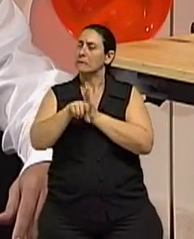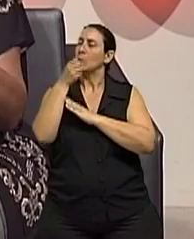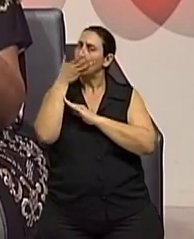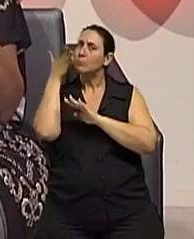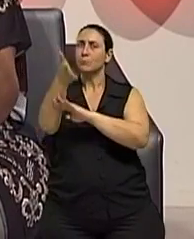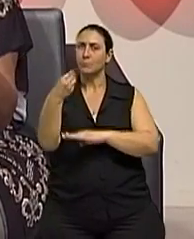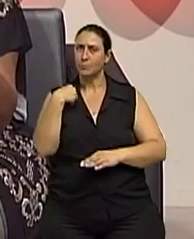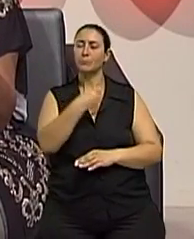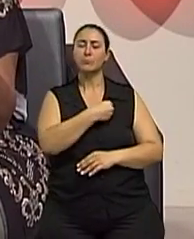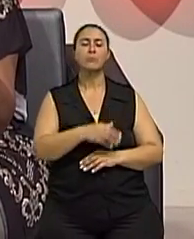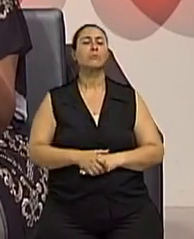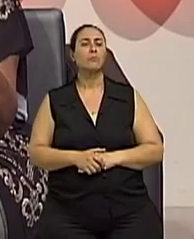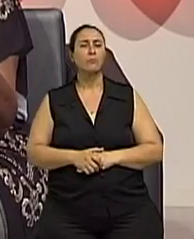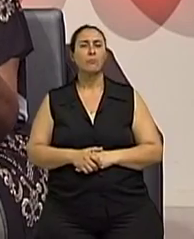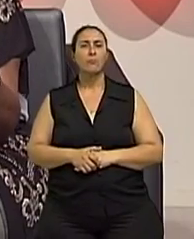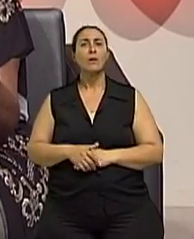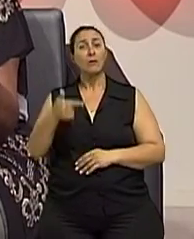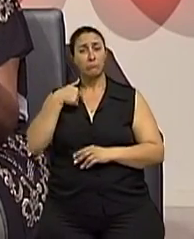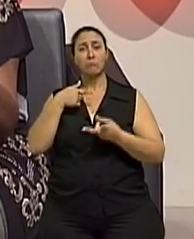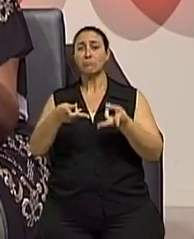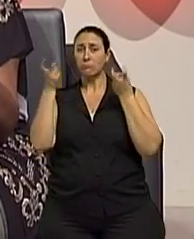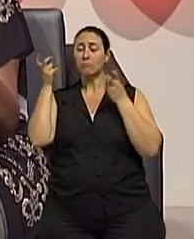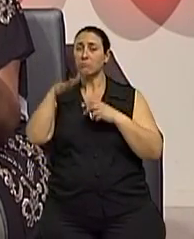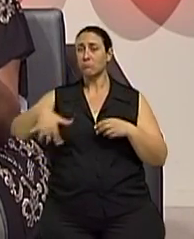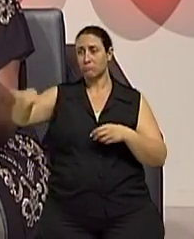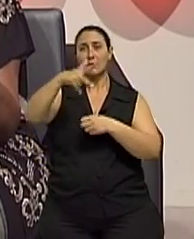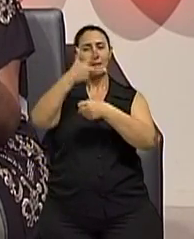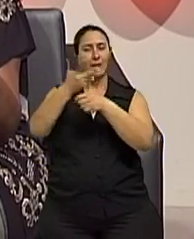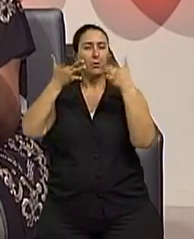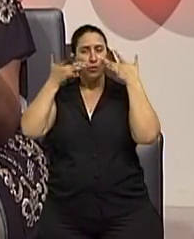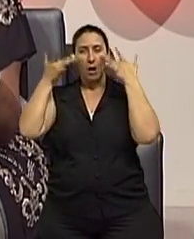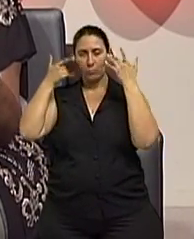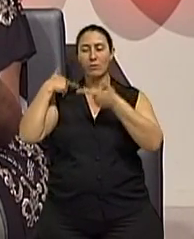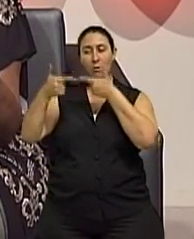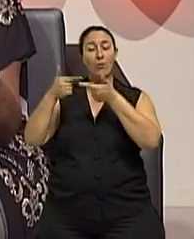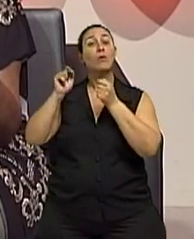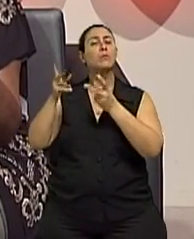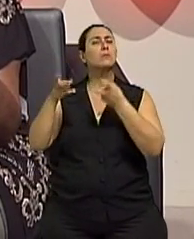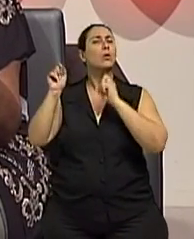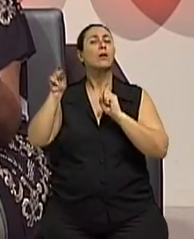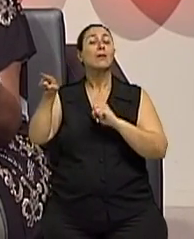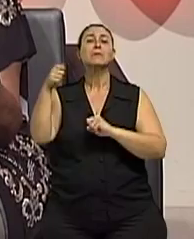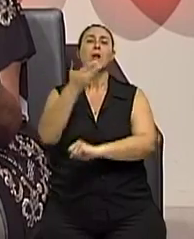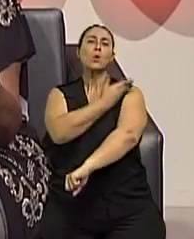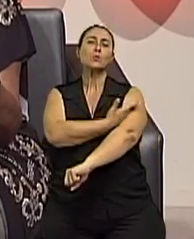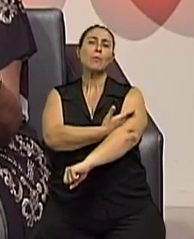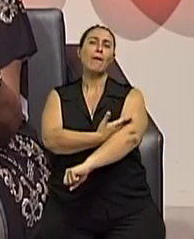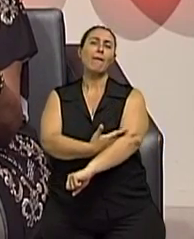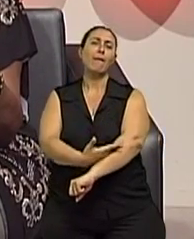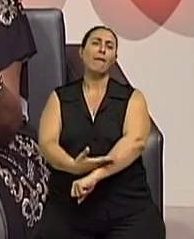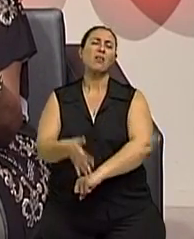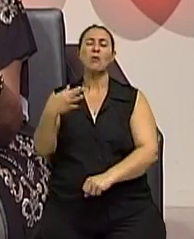em conta. Não, e eu acho que uma das coisas que eu noto, porque trabalho com idosos na área do teatro, é que eu noto que faz mal é se acostumarem com a dor.